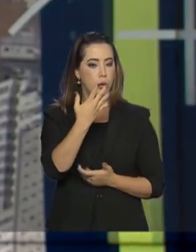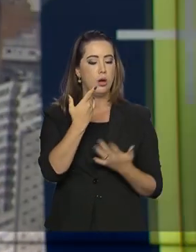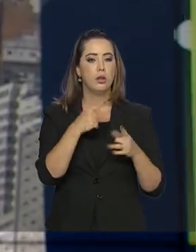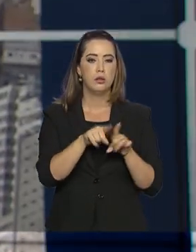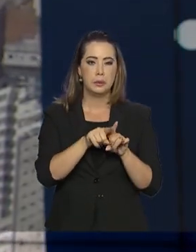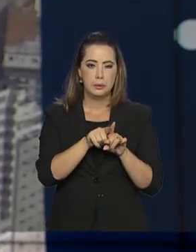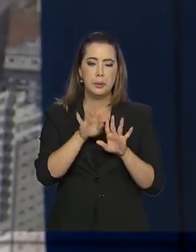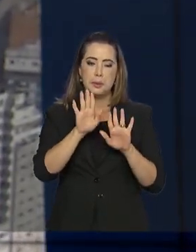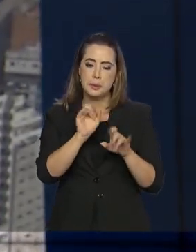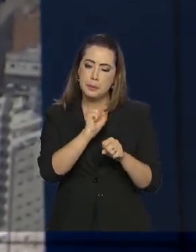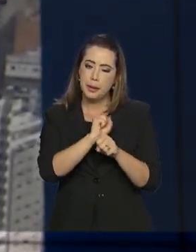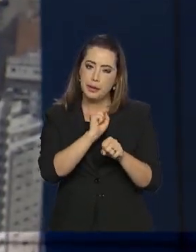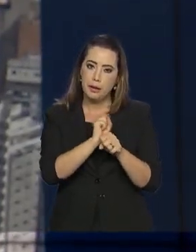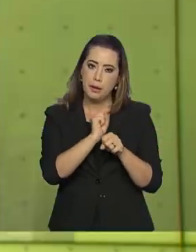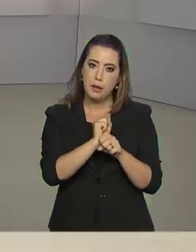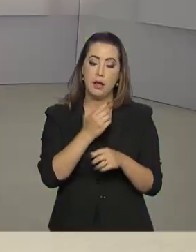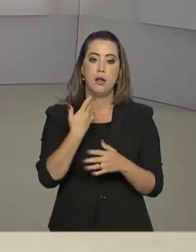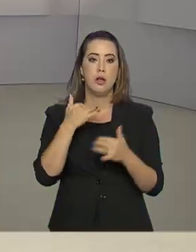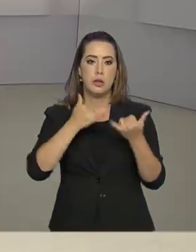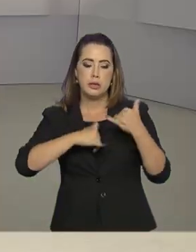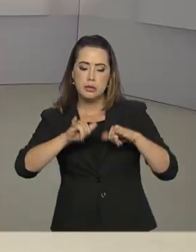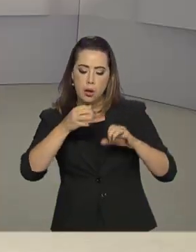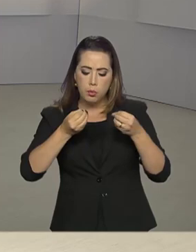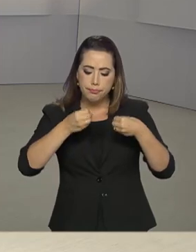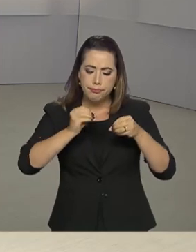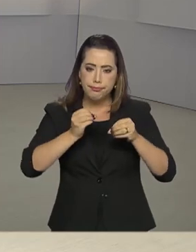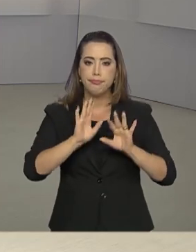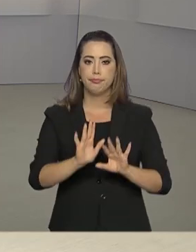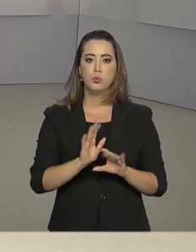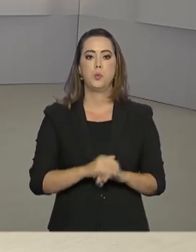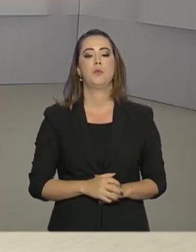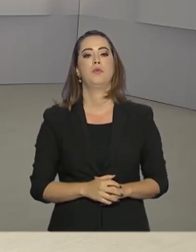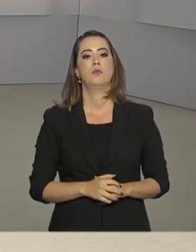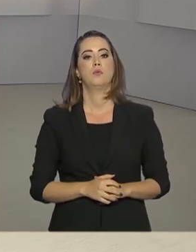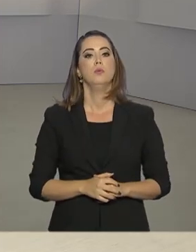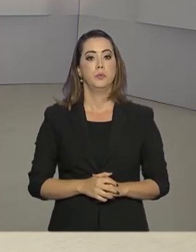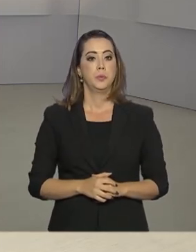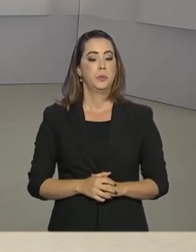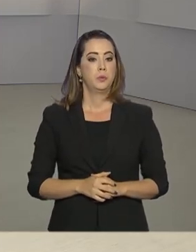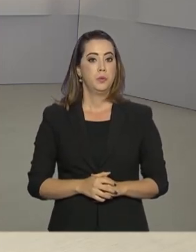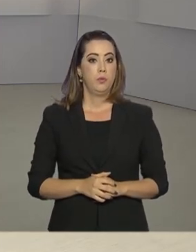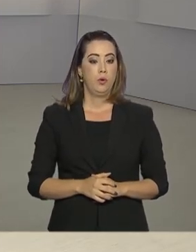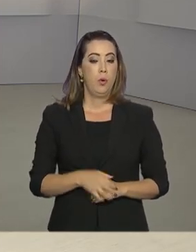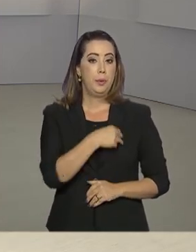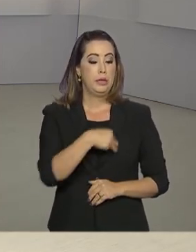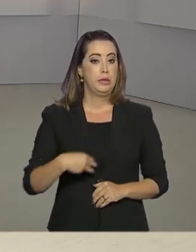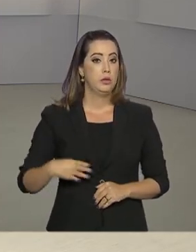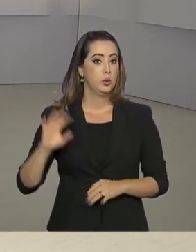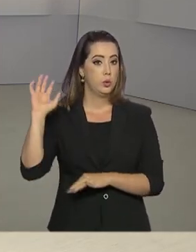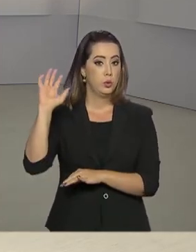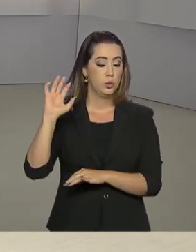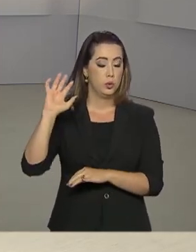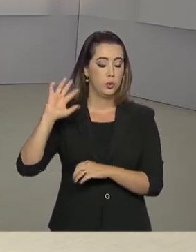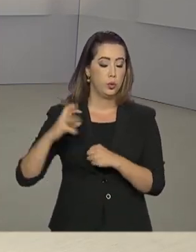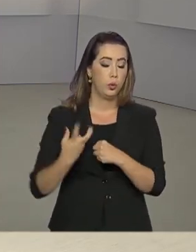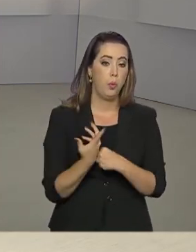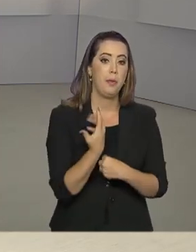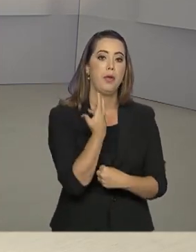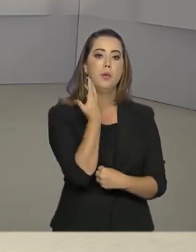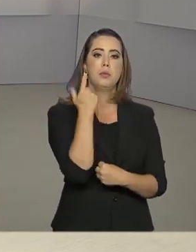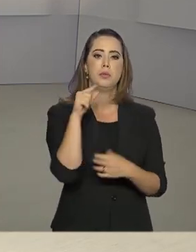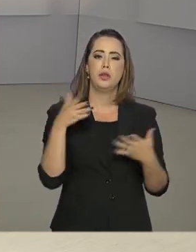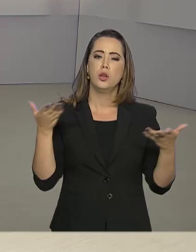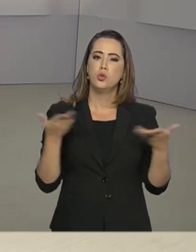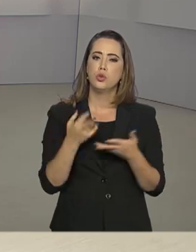contraprova estão sendo realizados. O ministro do Meio Ambiente, Ricardo Salles, fez hoje um sobrevoo na área onde o navio